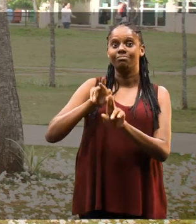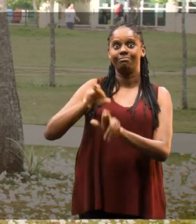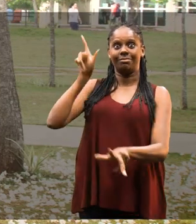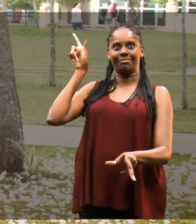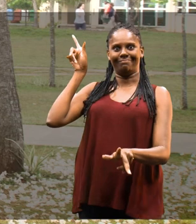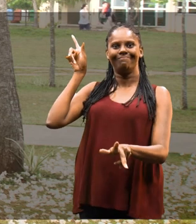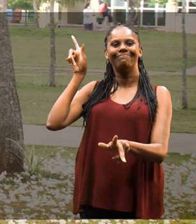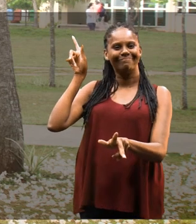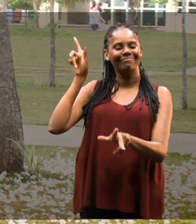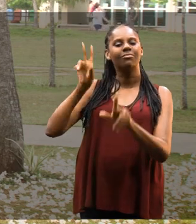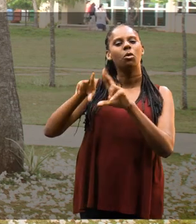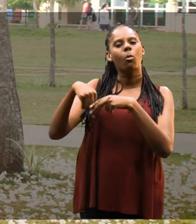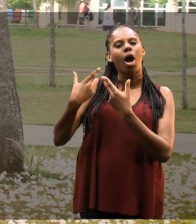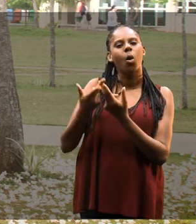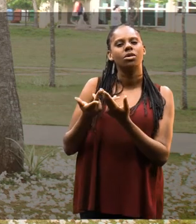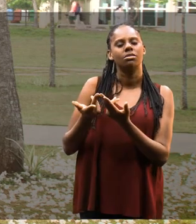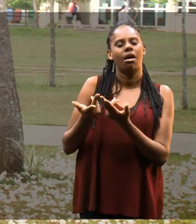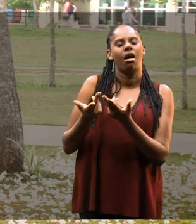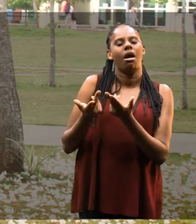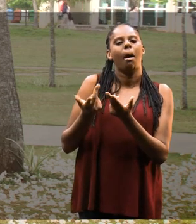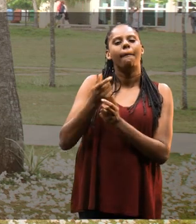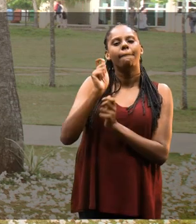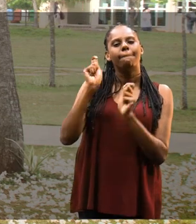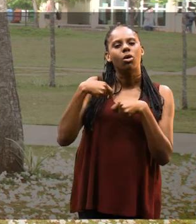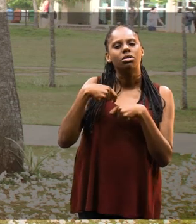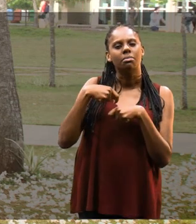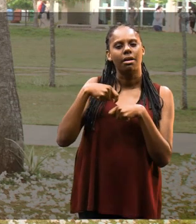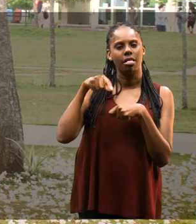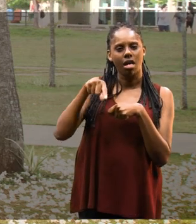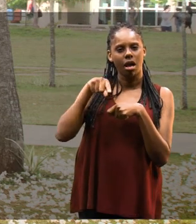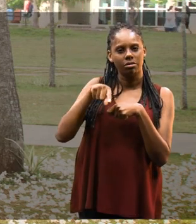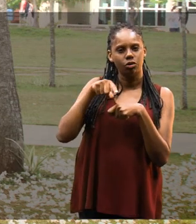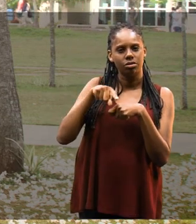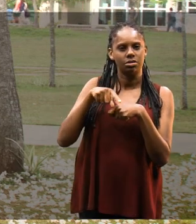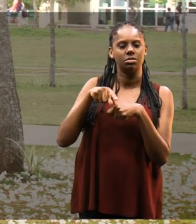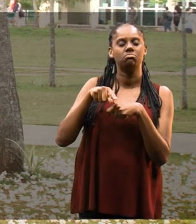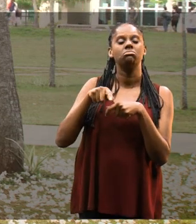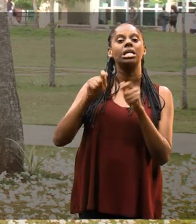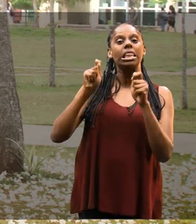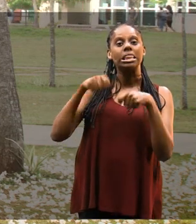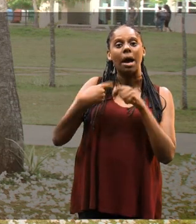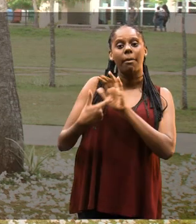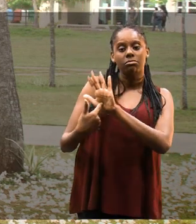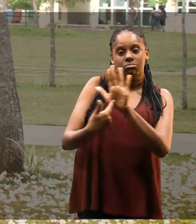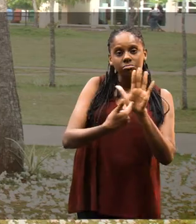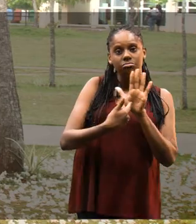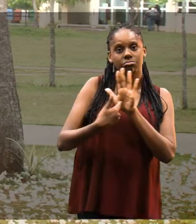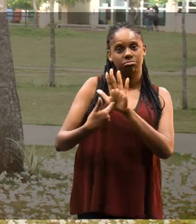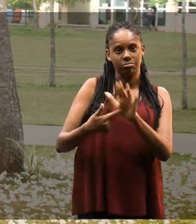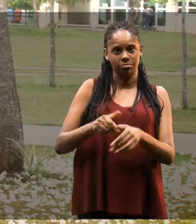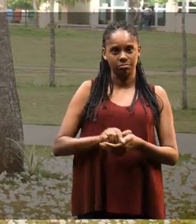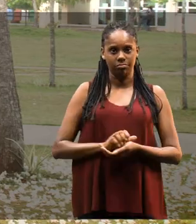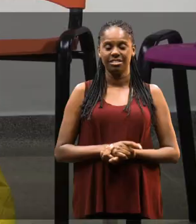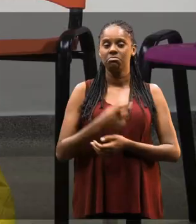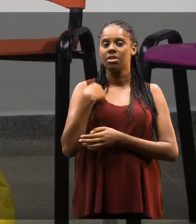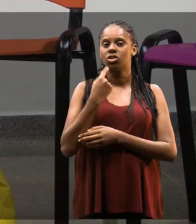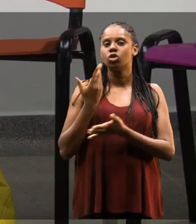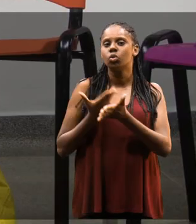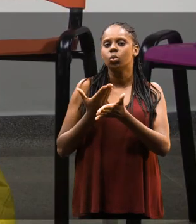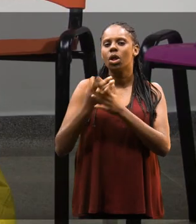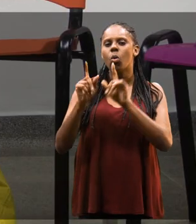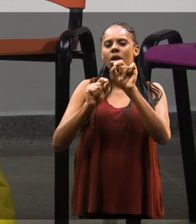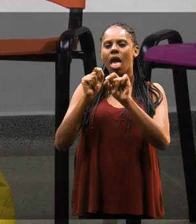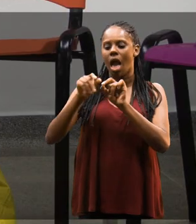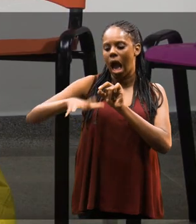acaba sendo um diferencial pela quantidade de possibilidades que são passíveis de serem apresentadas. Então,